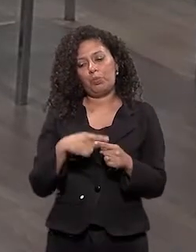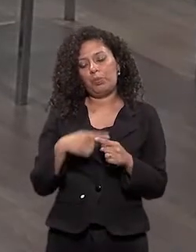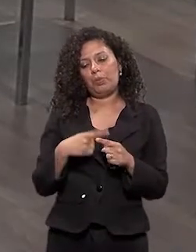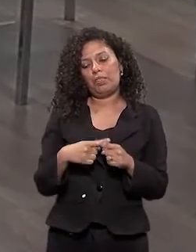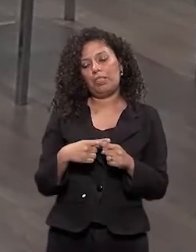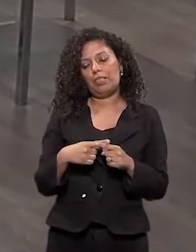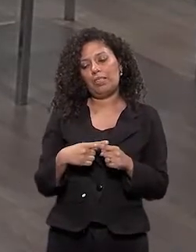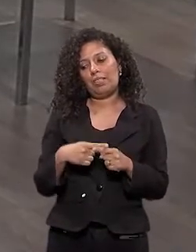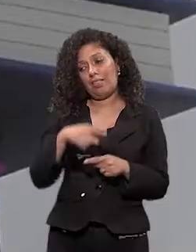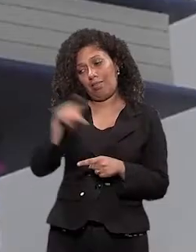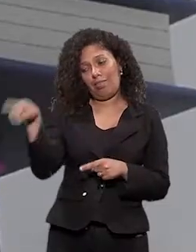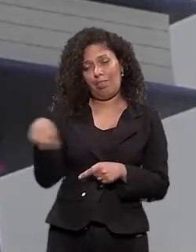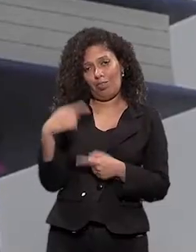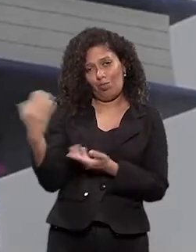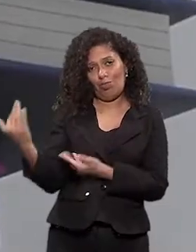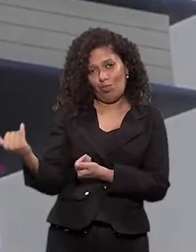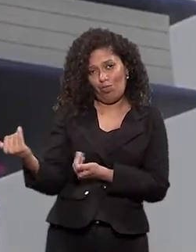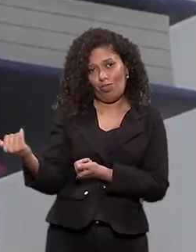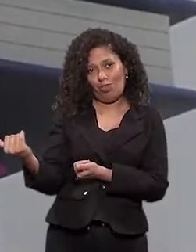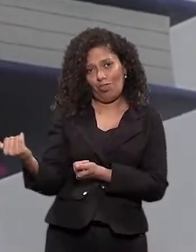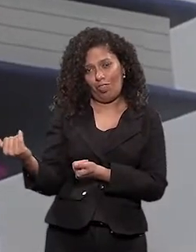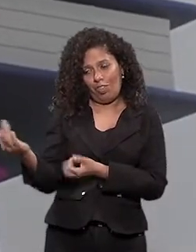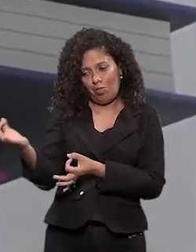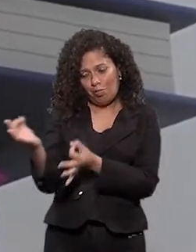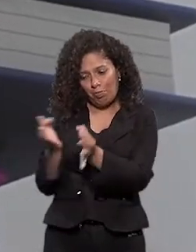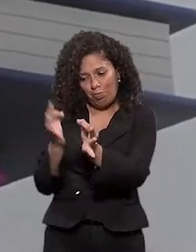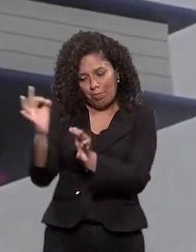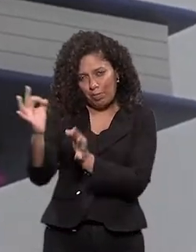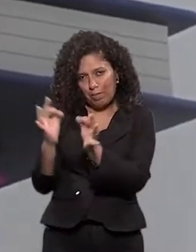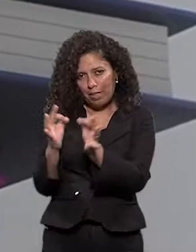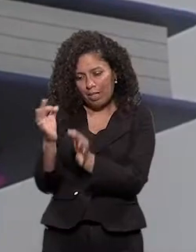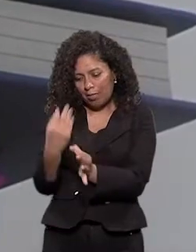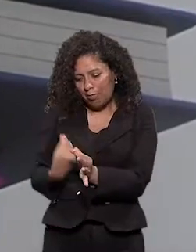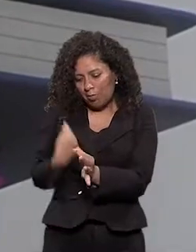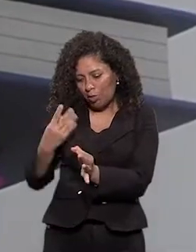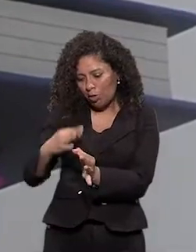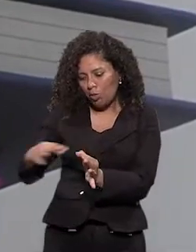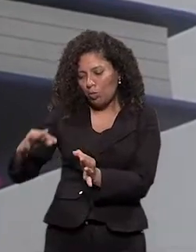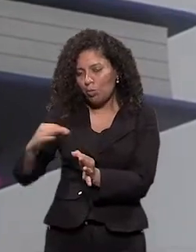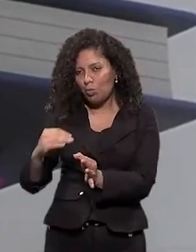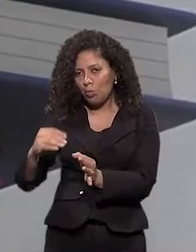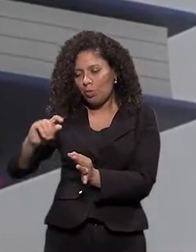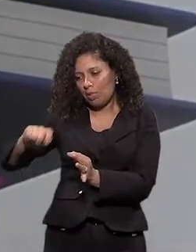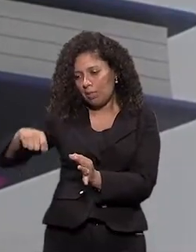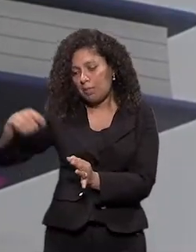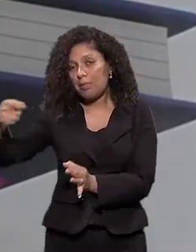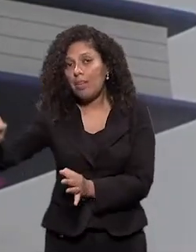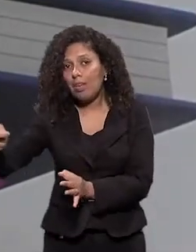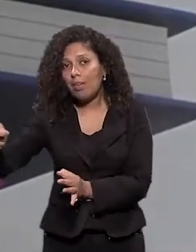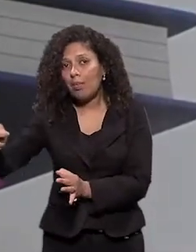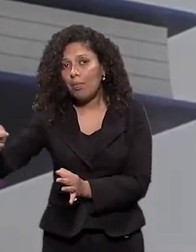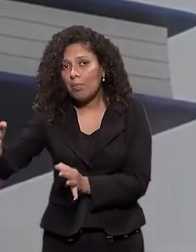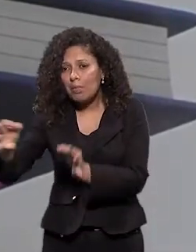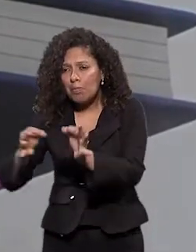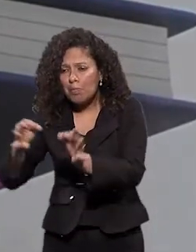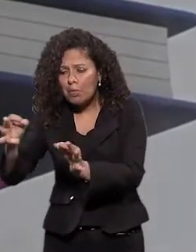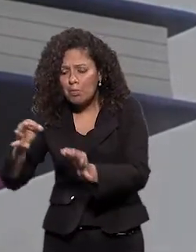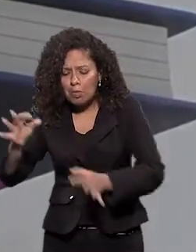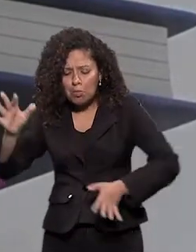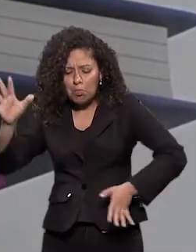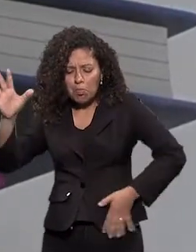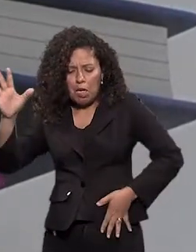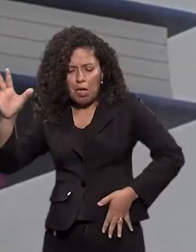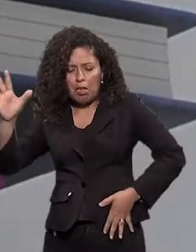são jovens que foram preparados a vida toda para se colocar de uma forma sempre muito